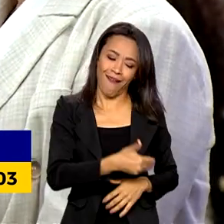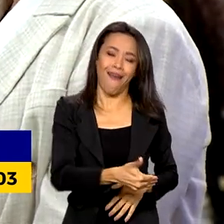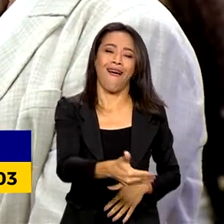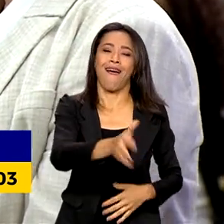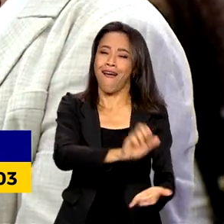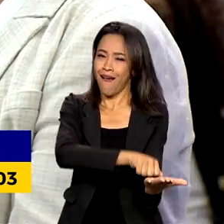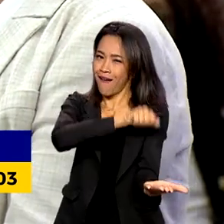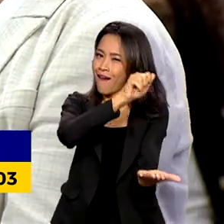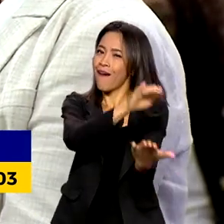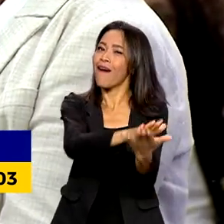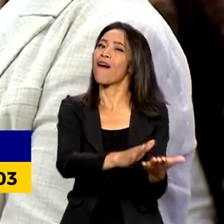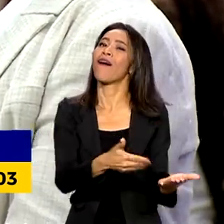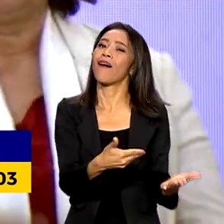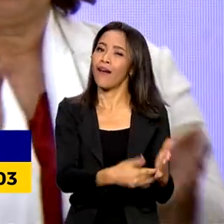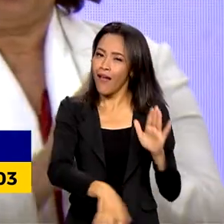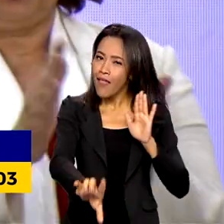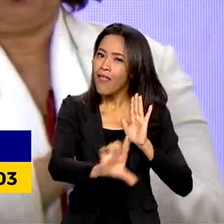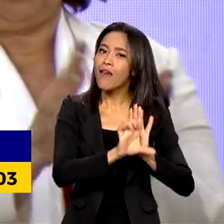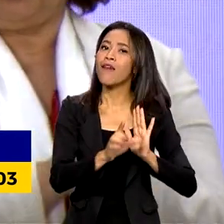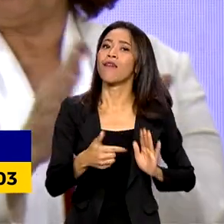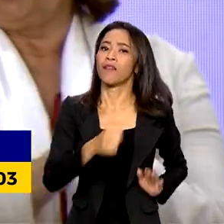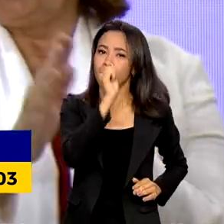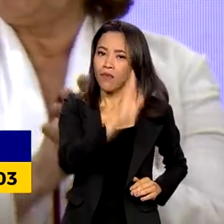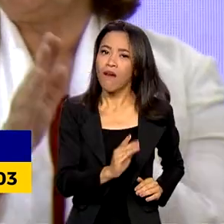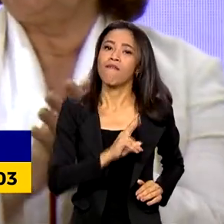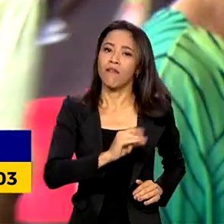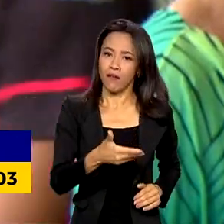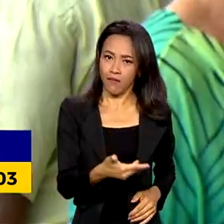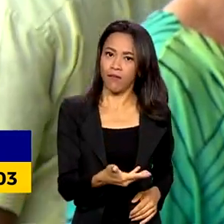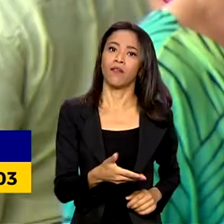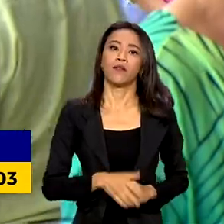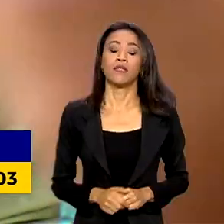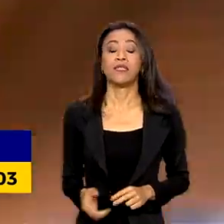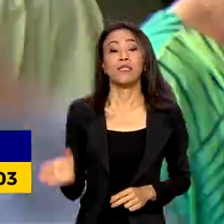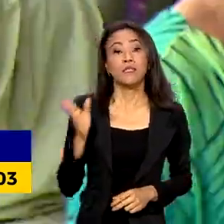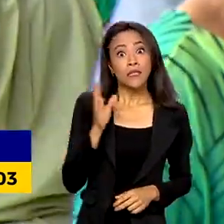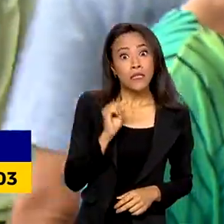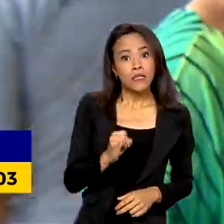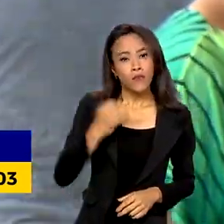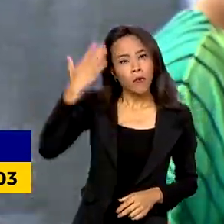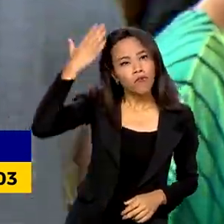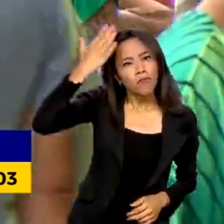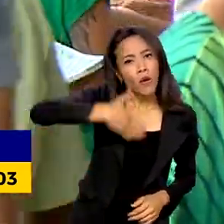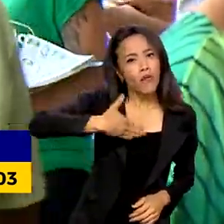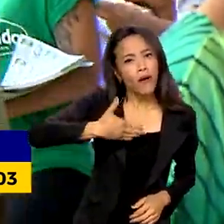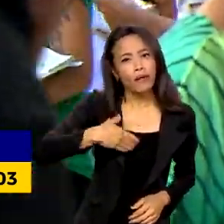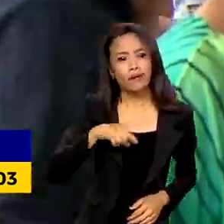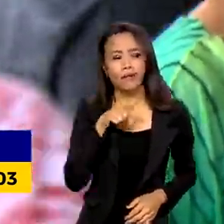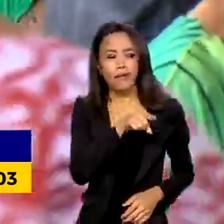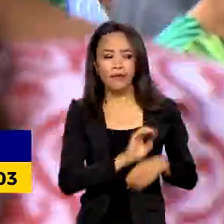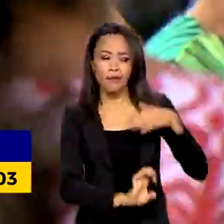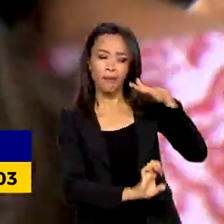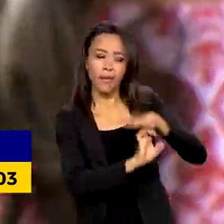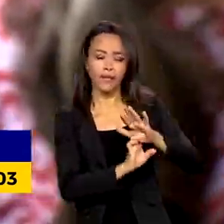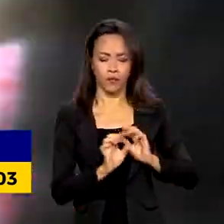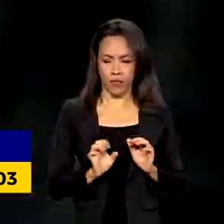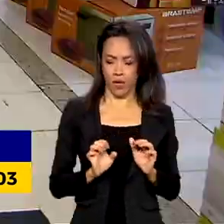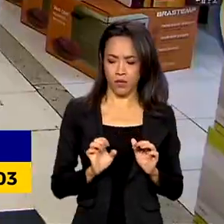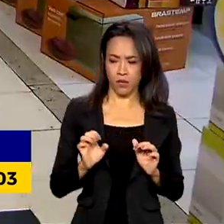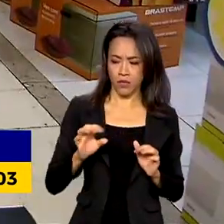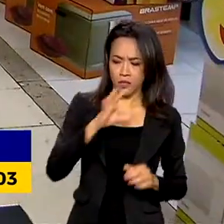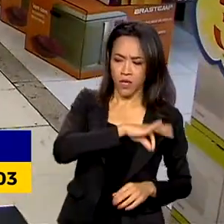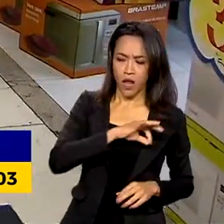a legislação brasileira, vai ter que entrar a lei. Se for constatado que uma empresa paga salários diferentes